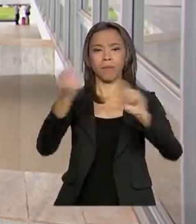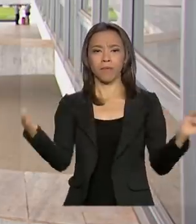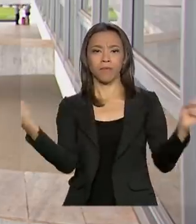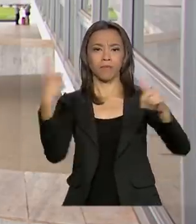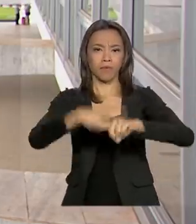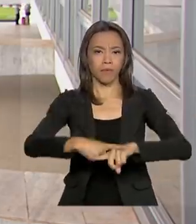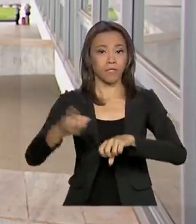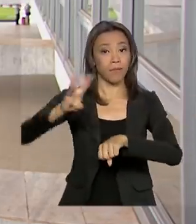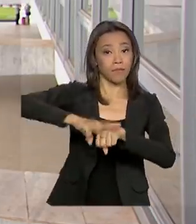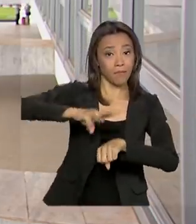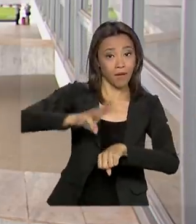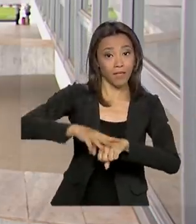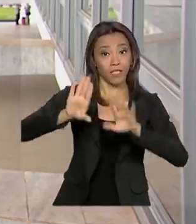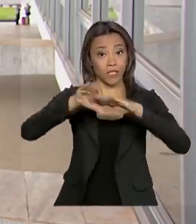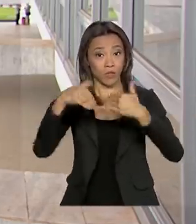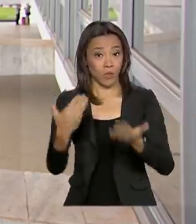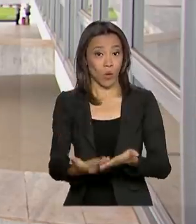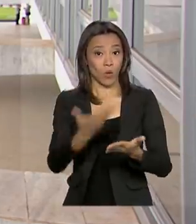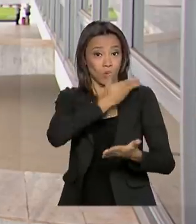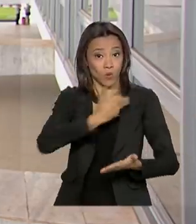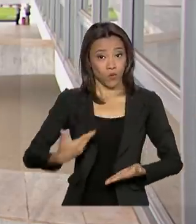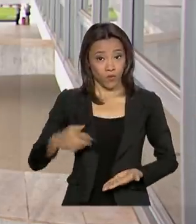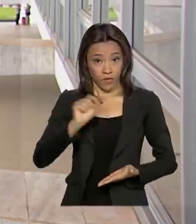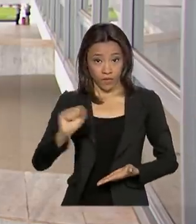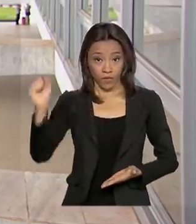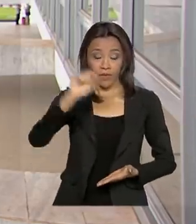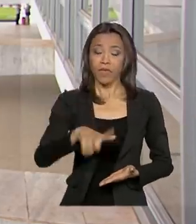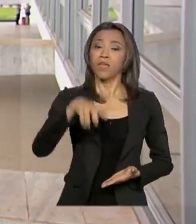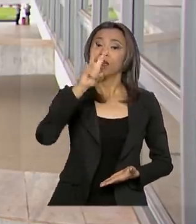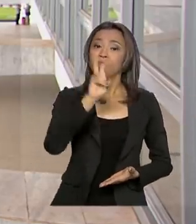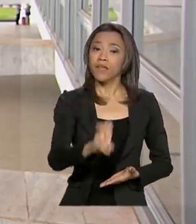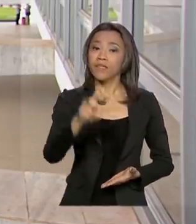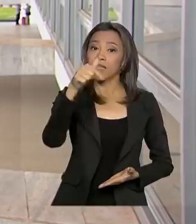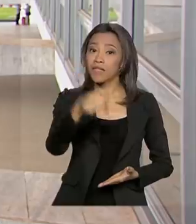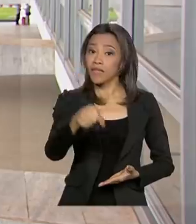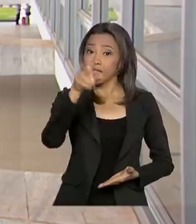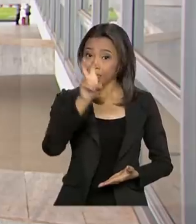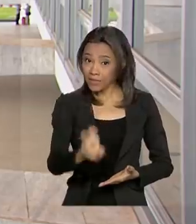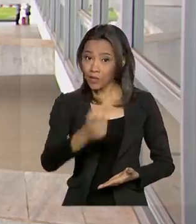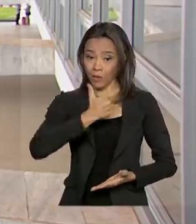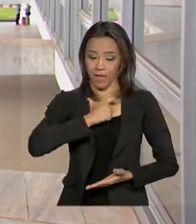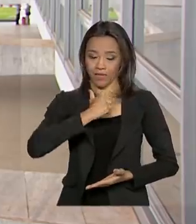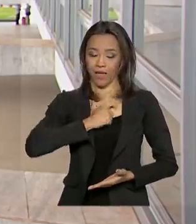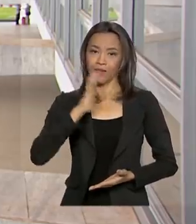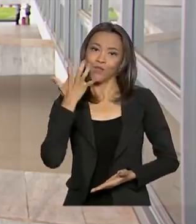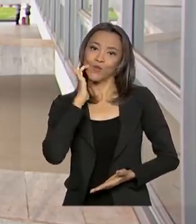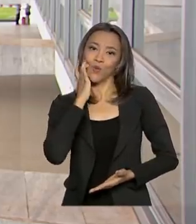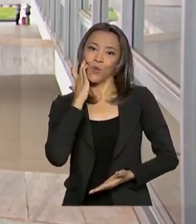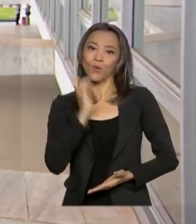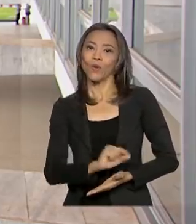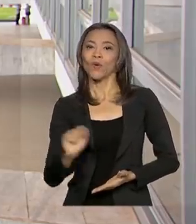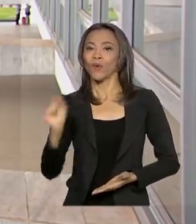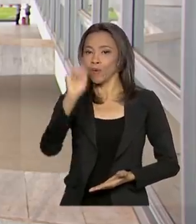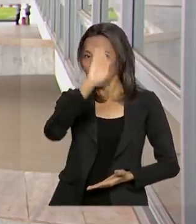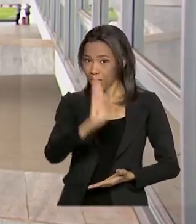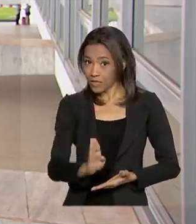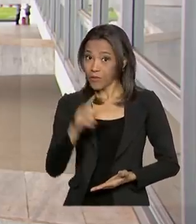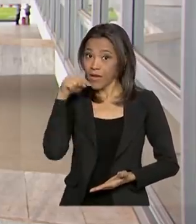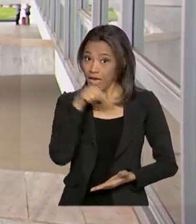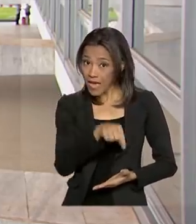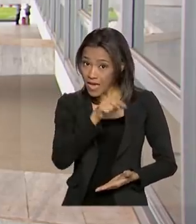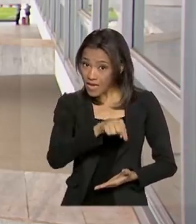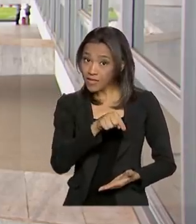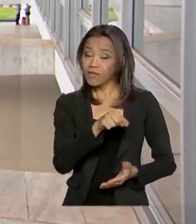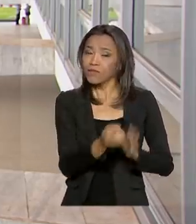Escolas Públicas, que concedeu 575 medalhas de ouro em todo o país. Esse exame, que foi criado em